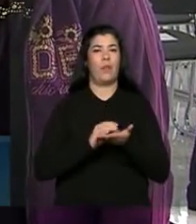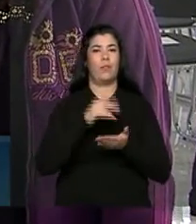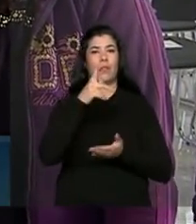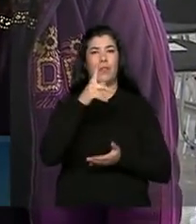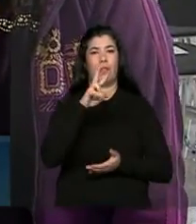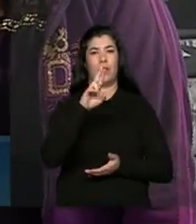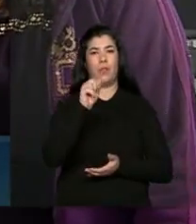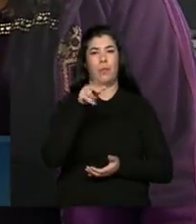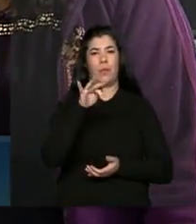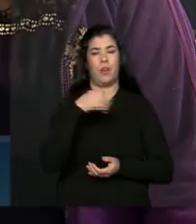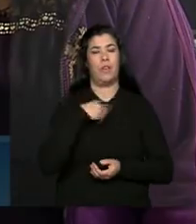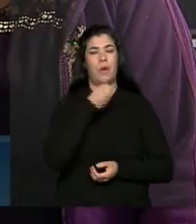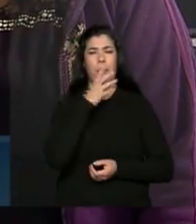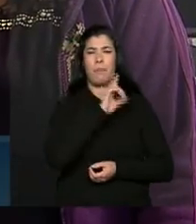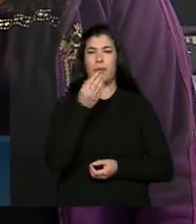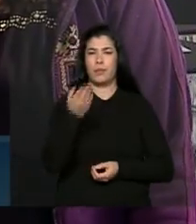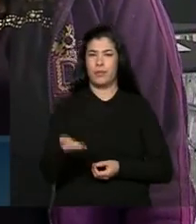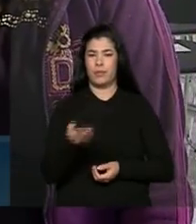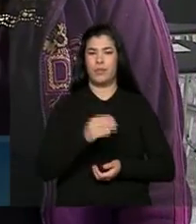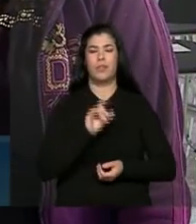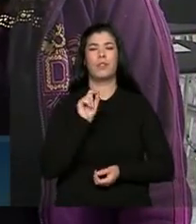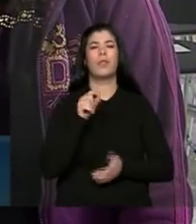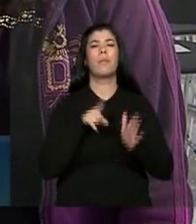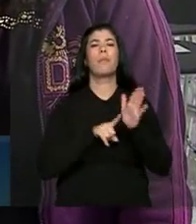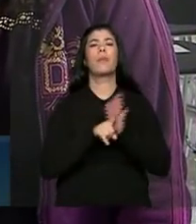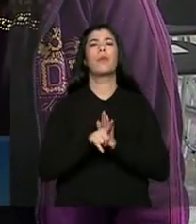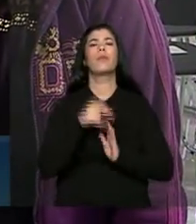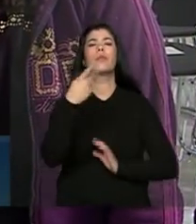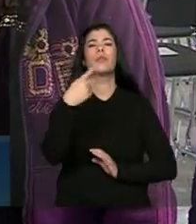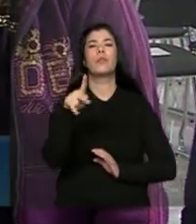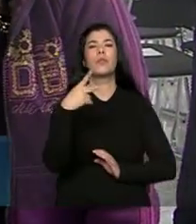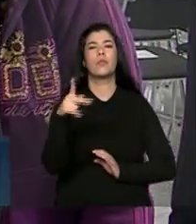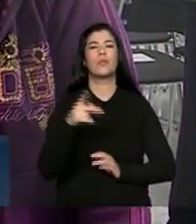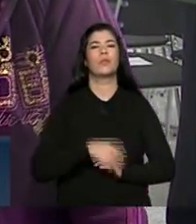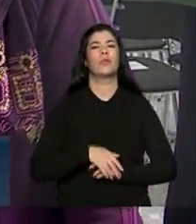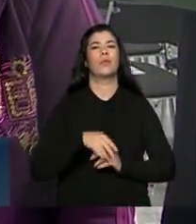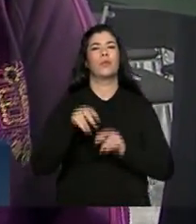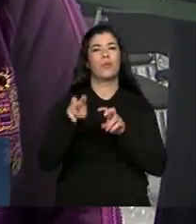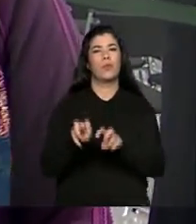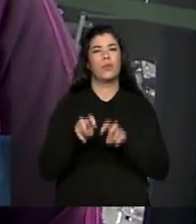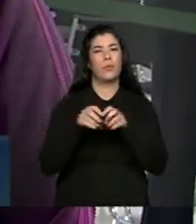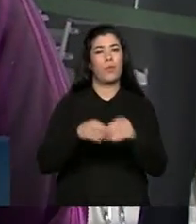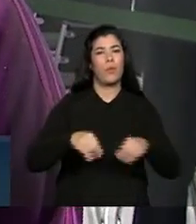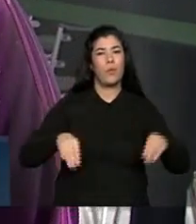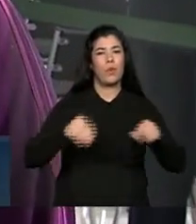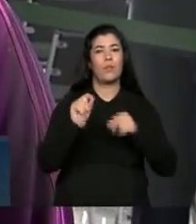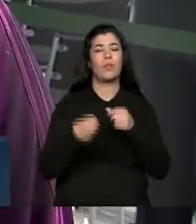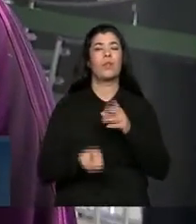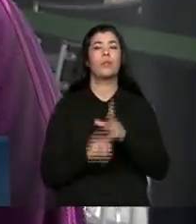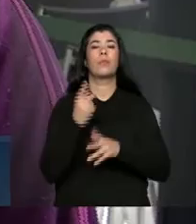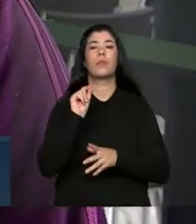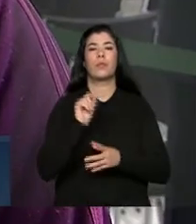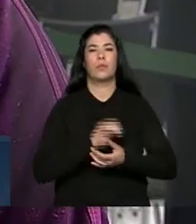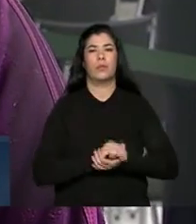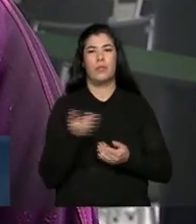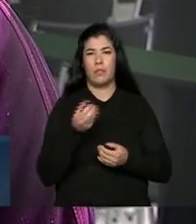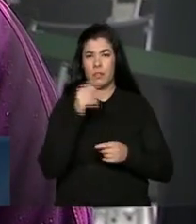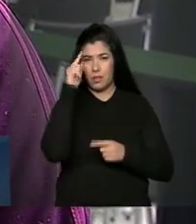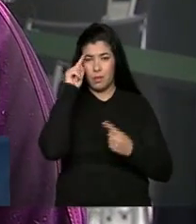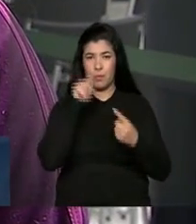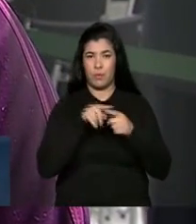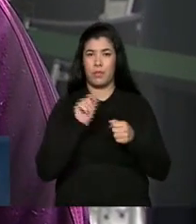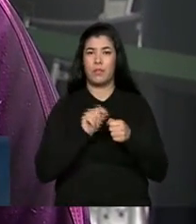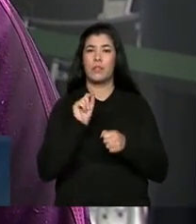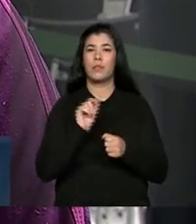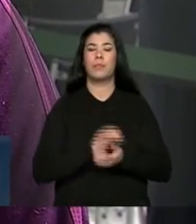ela a expectativa. Bom dia, Maria. O que é produzido na sua propriedade e o que a senhora pretende fazer? Eu